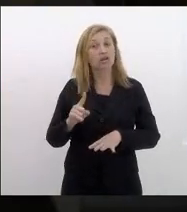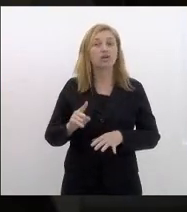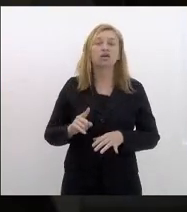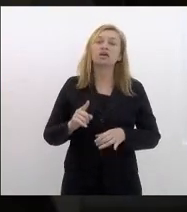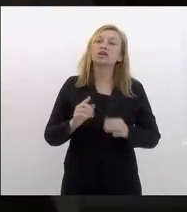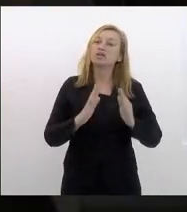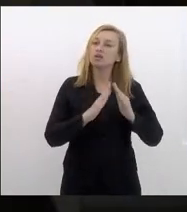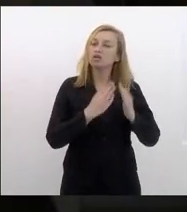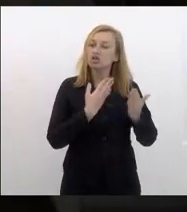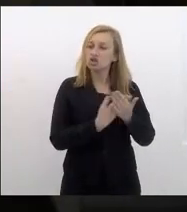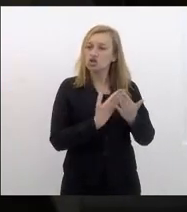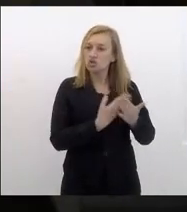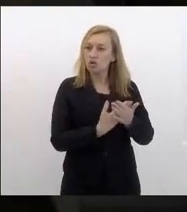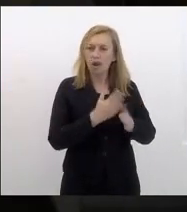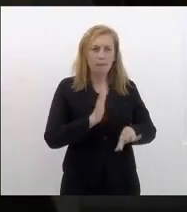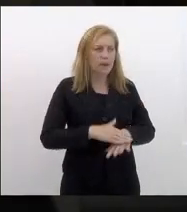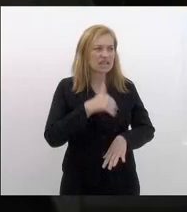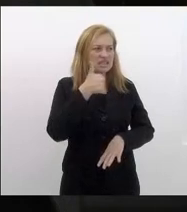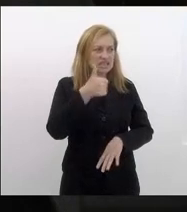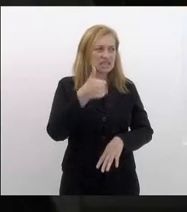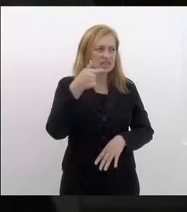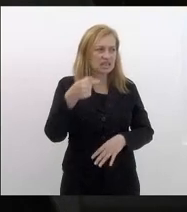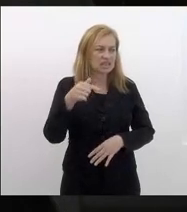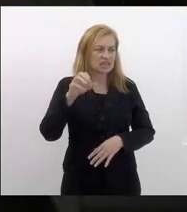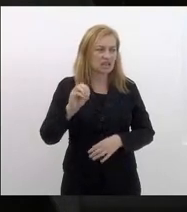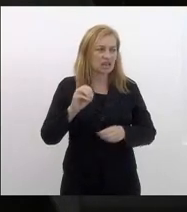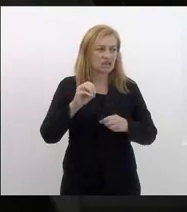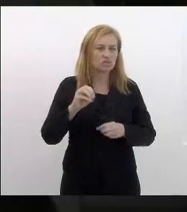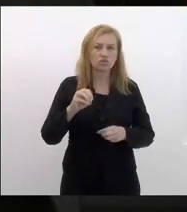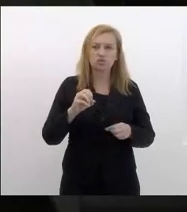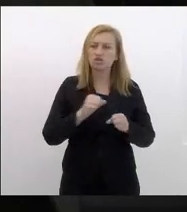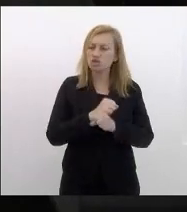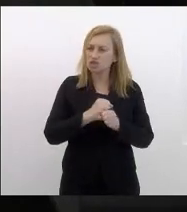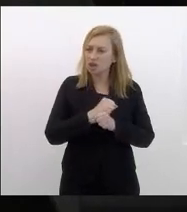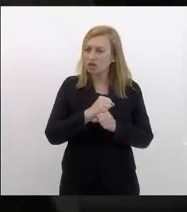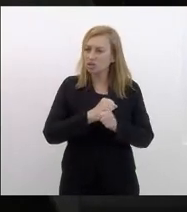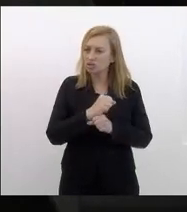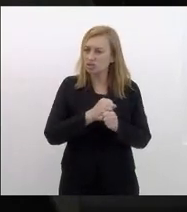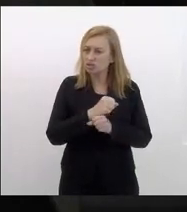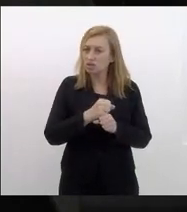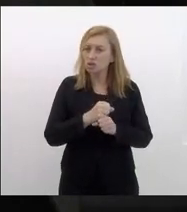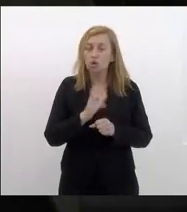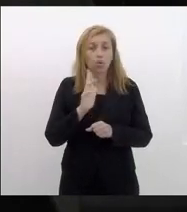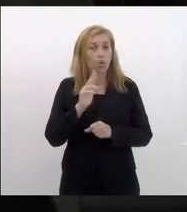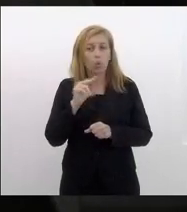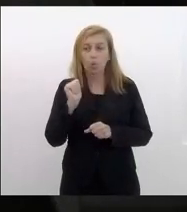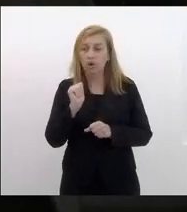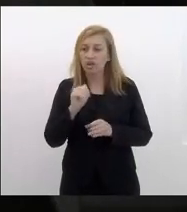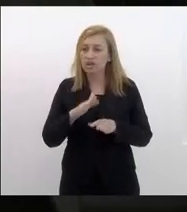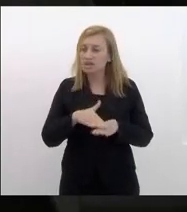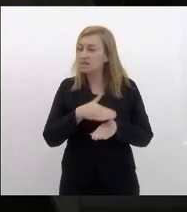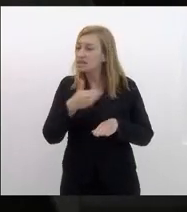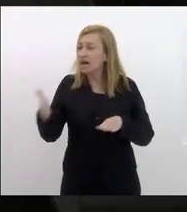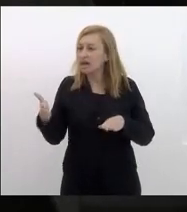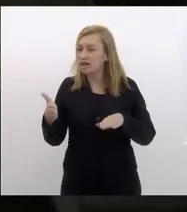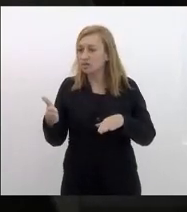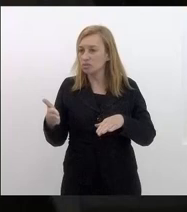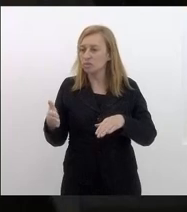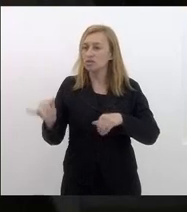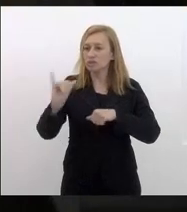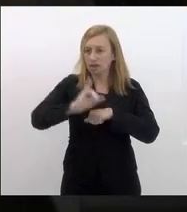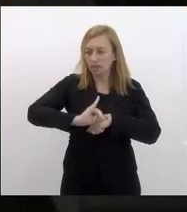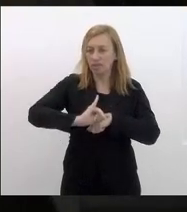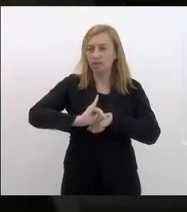II já tinha mais de 170 anos de existência e jamais tinha se implantado fora do município da